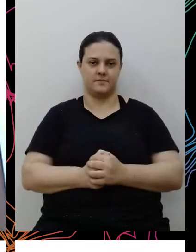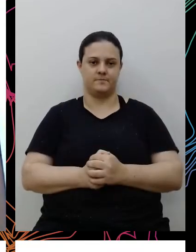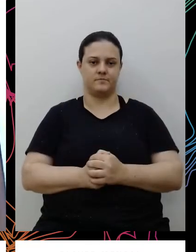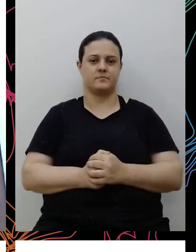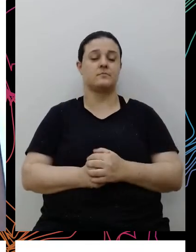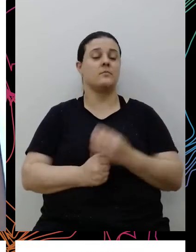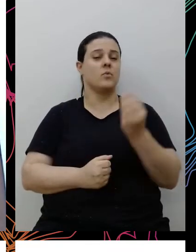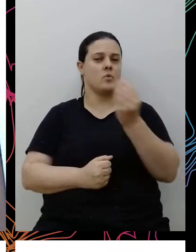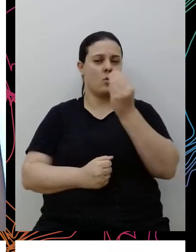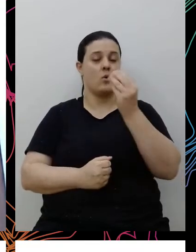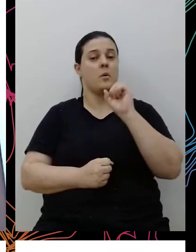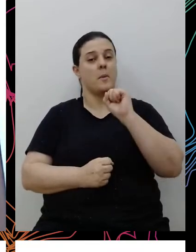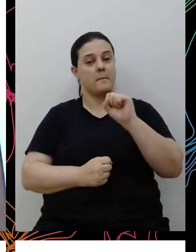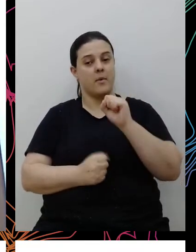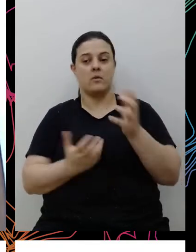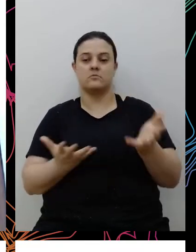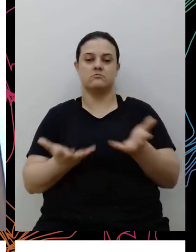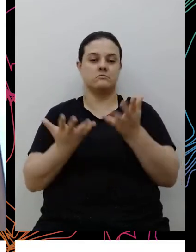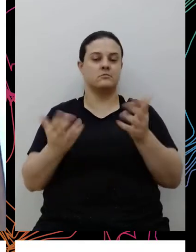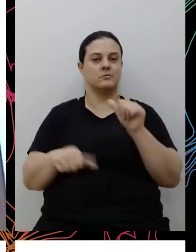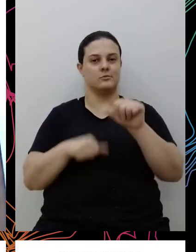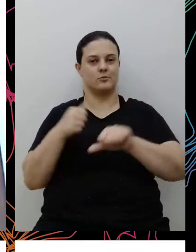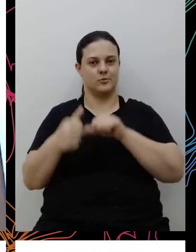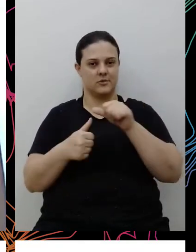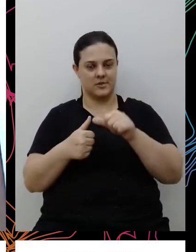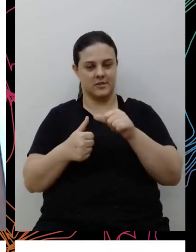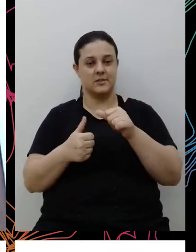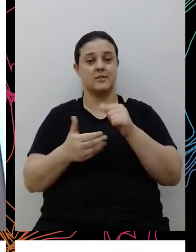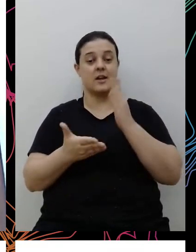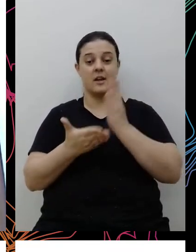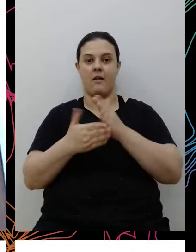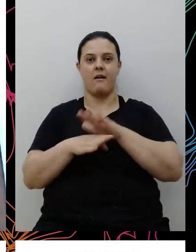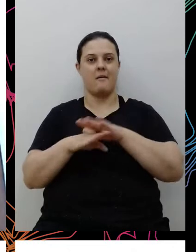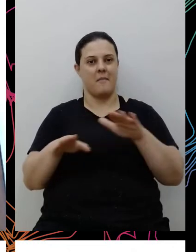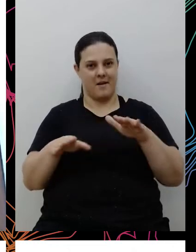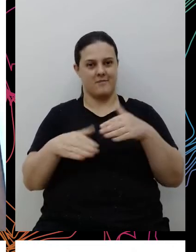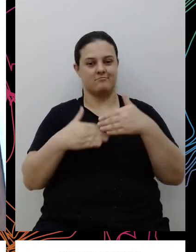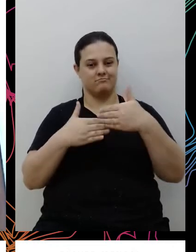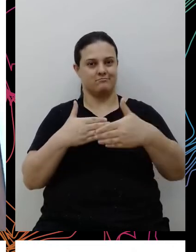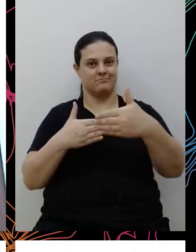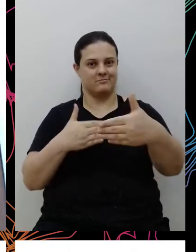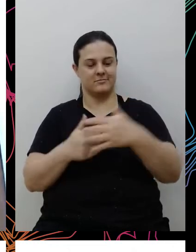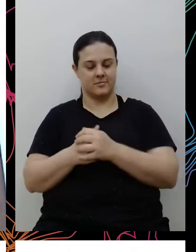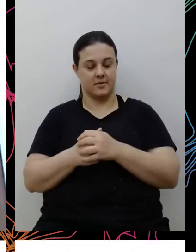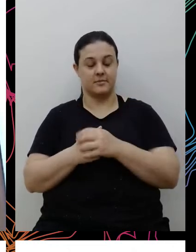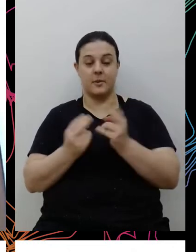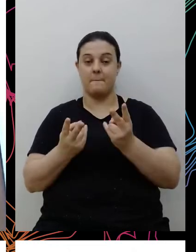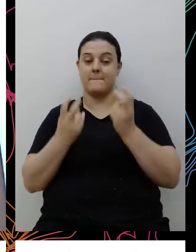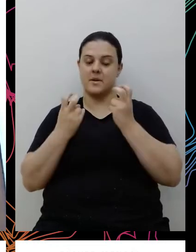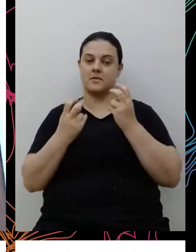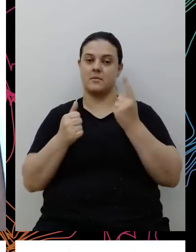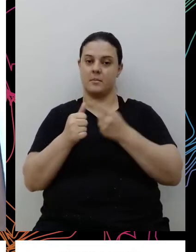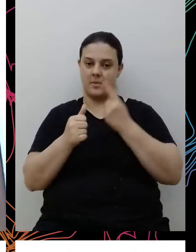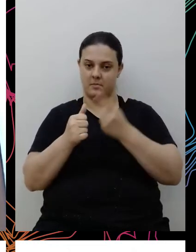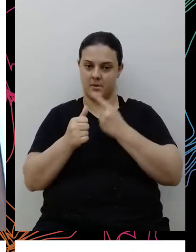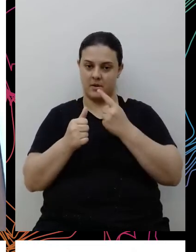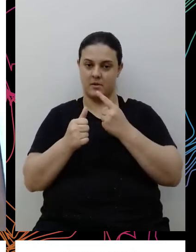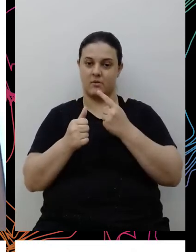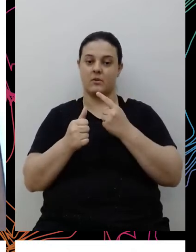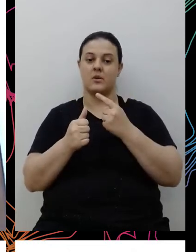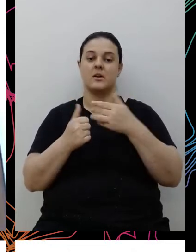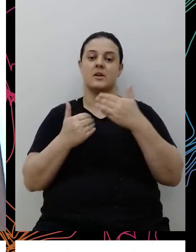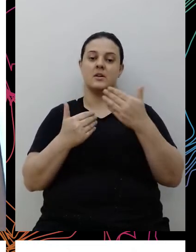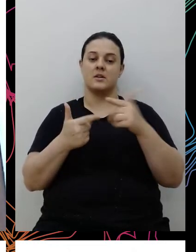podem e devem promover mudanças e romper esse ciclo de violação. Então, o reconhecimento leva ao desconforto e aí o